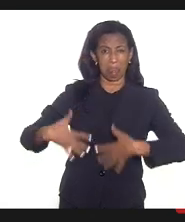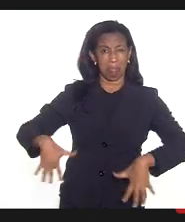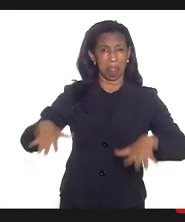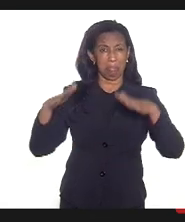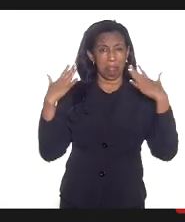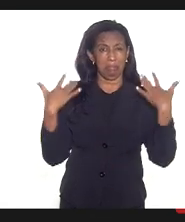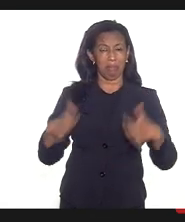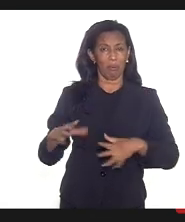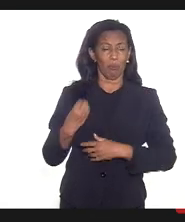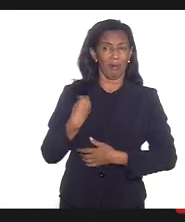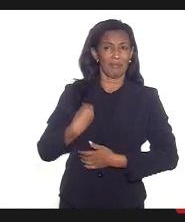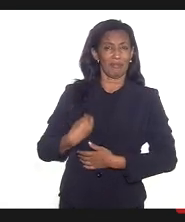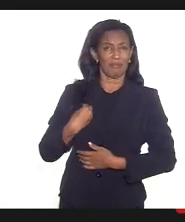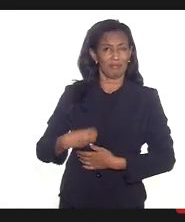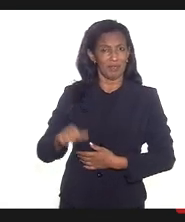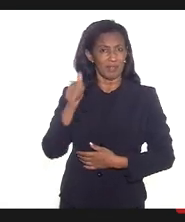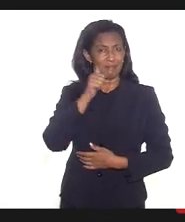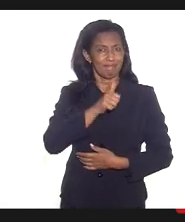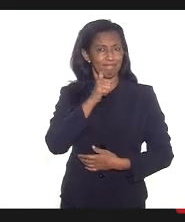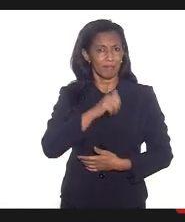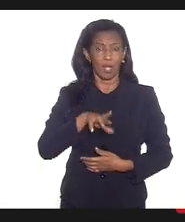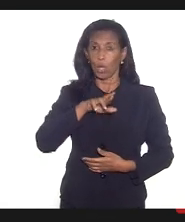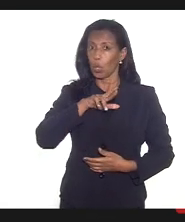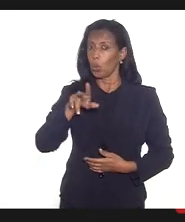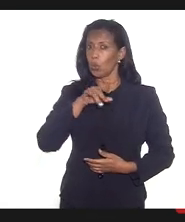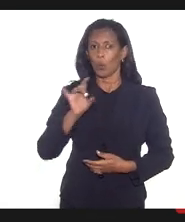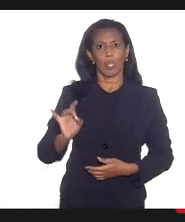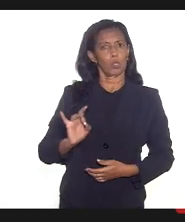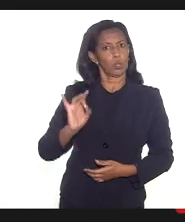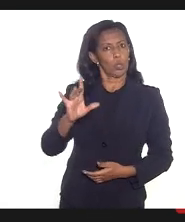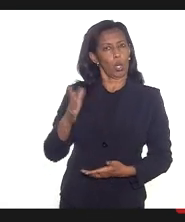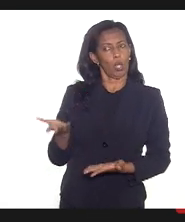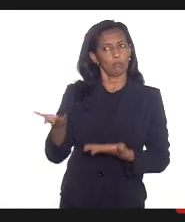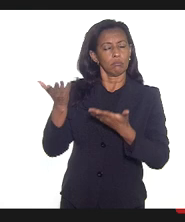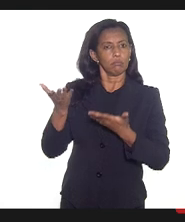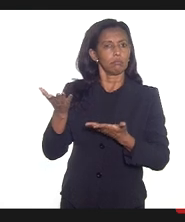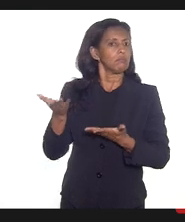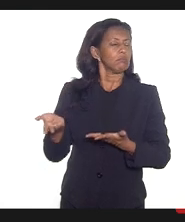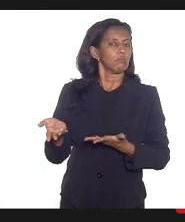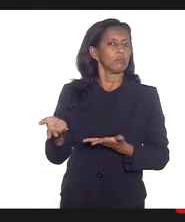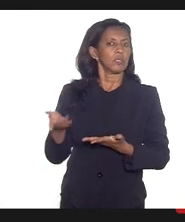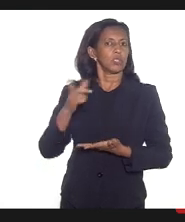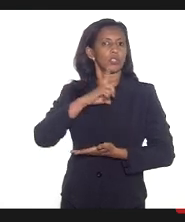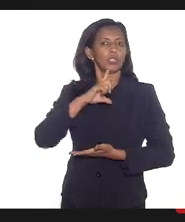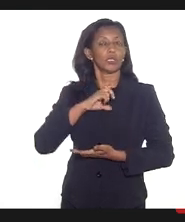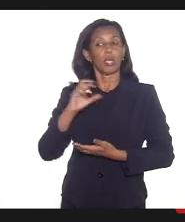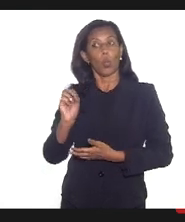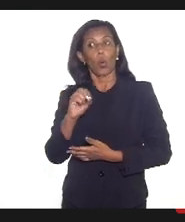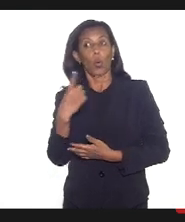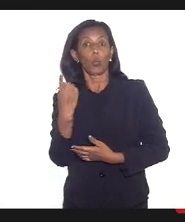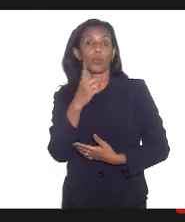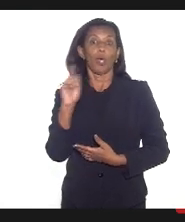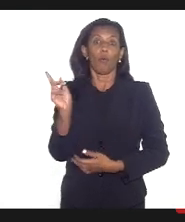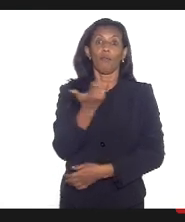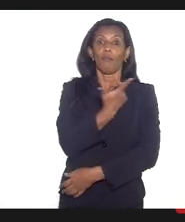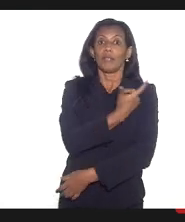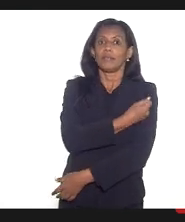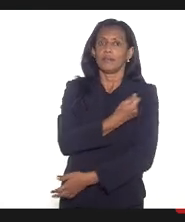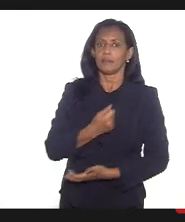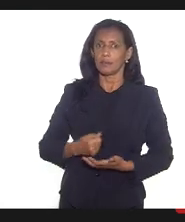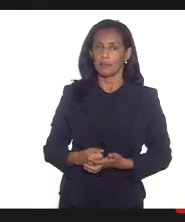com a vida da mulher não é somente a questão de ter ou não ter vacina